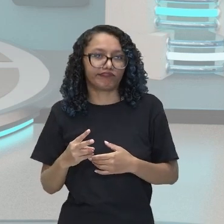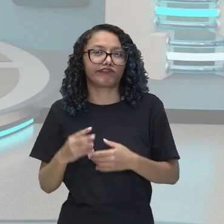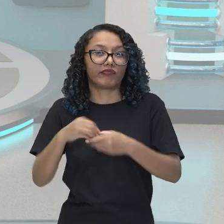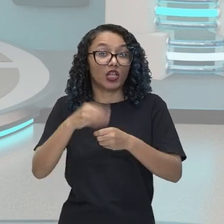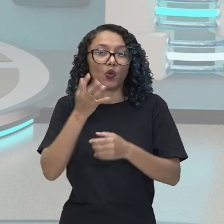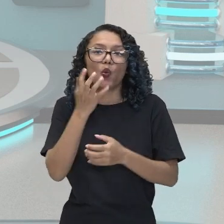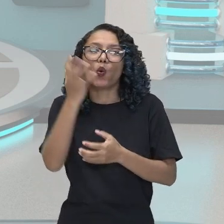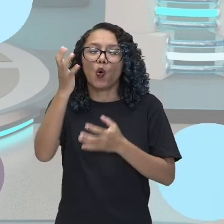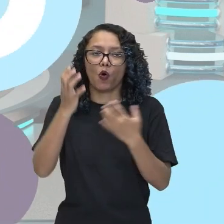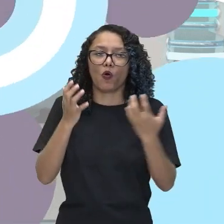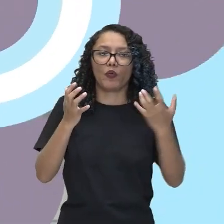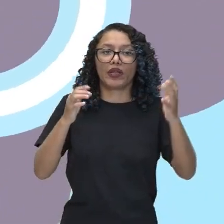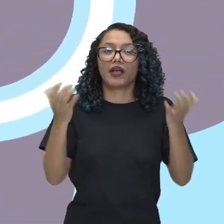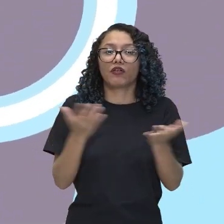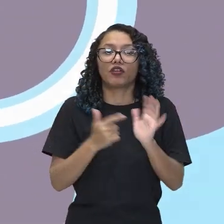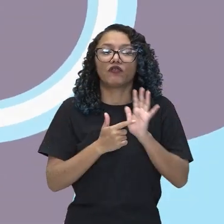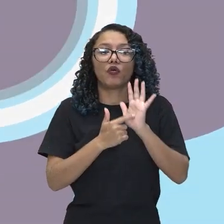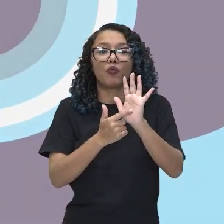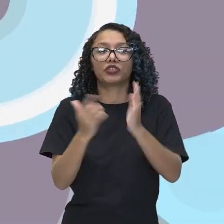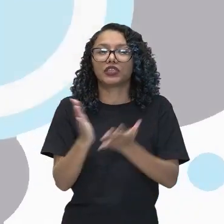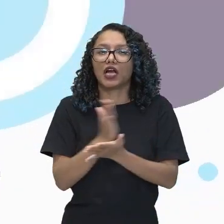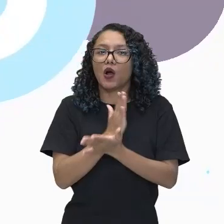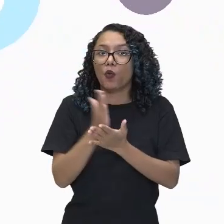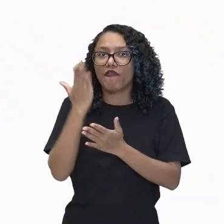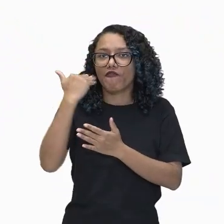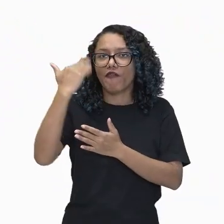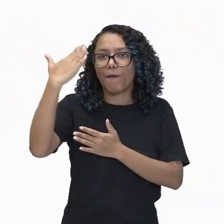vocês as óperas mais famosas da história.